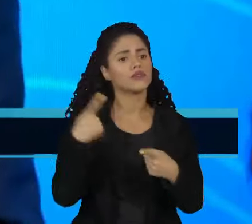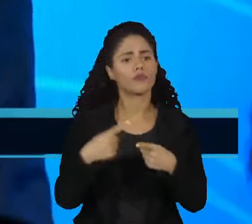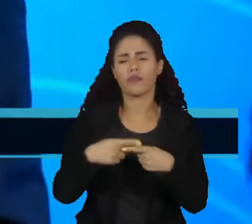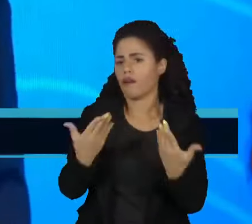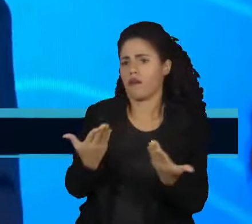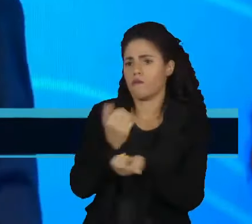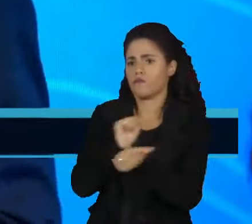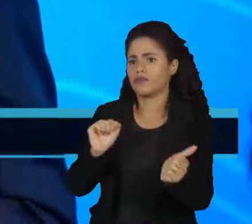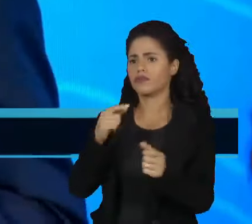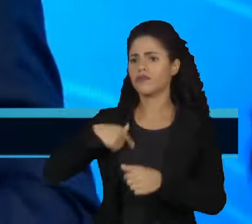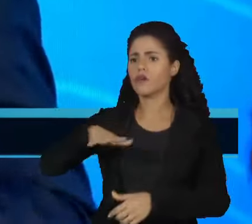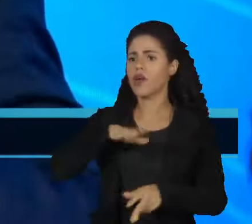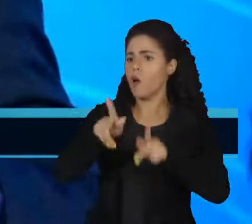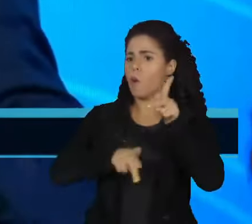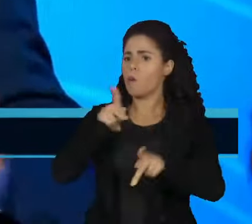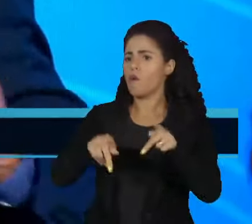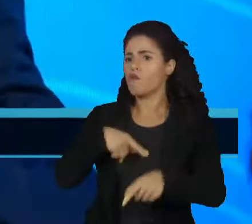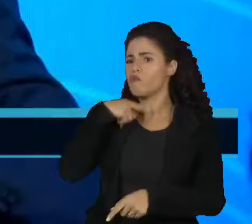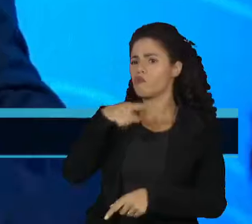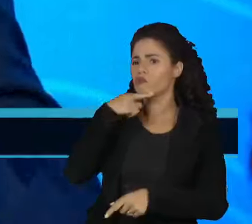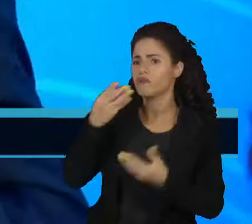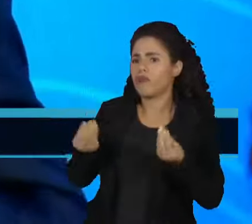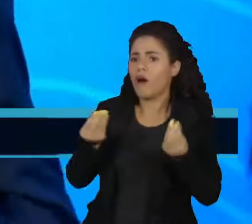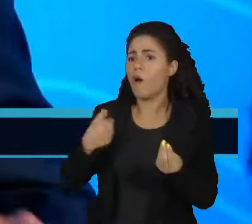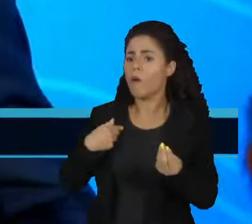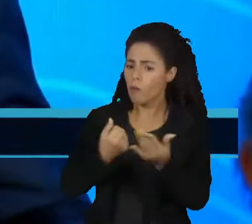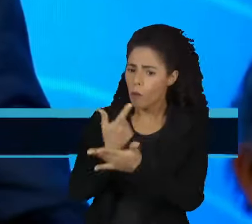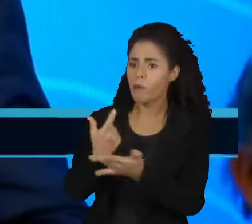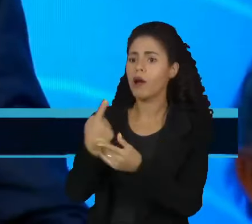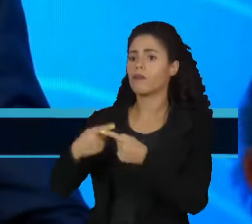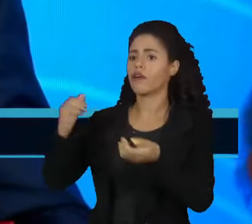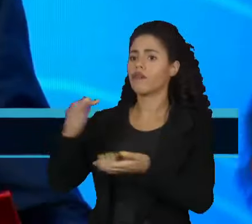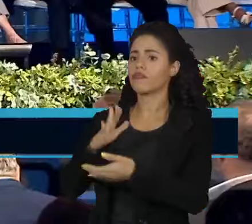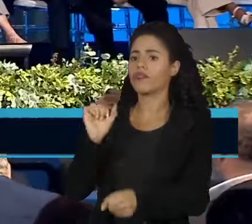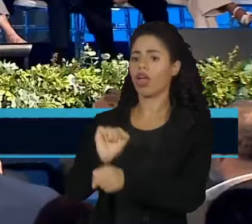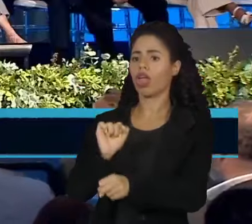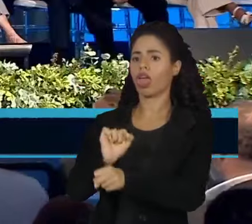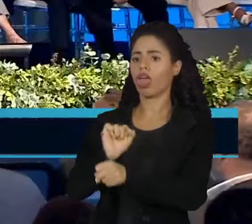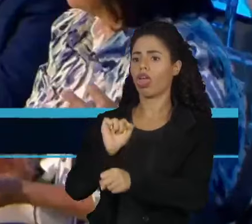possível o povo não poder comprar remédio porque a ouvida não libera.